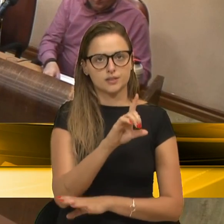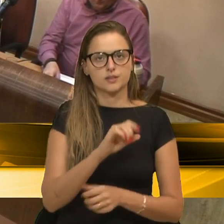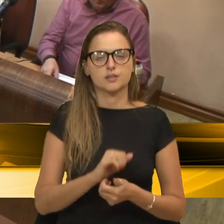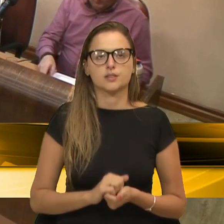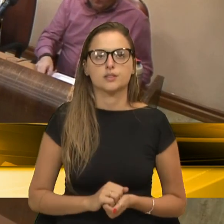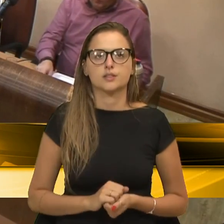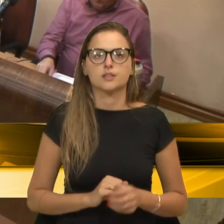E razão...